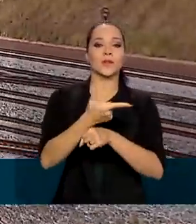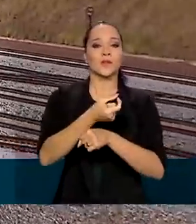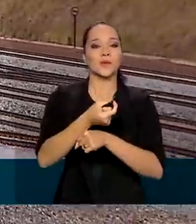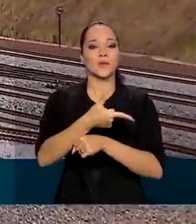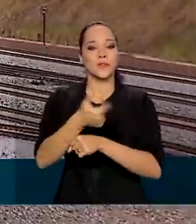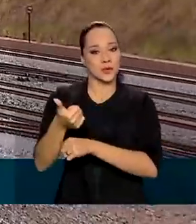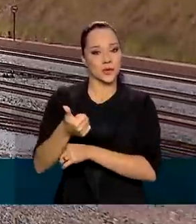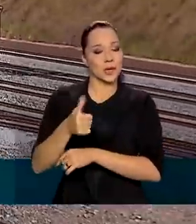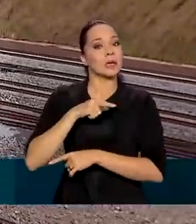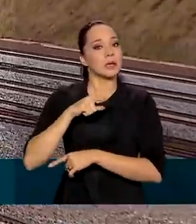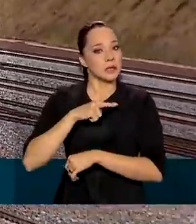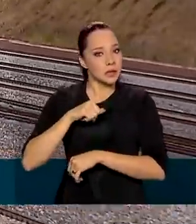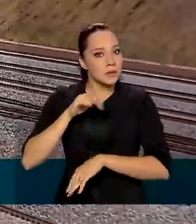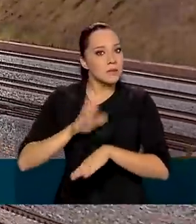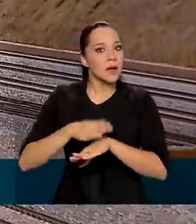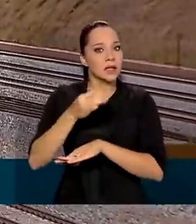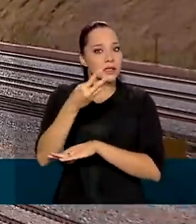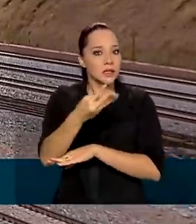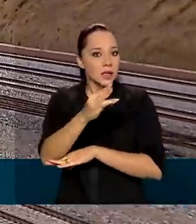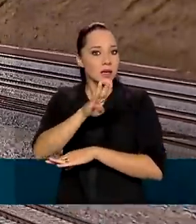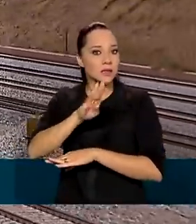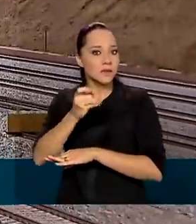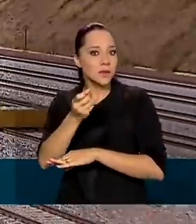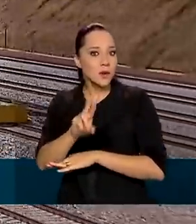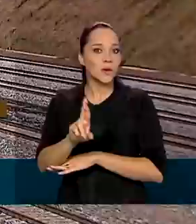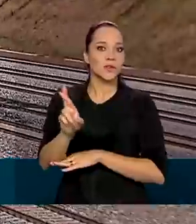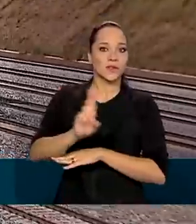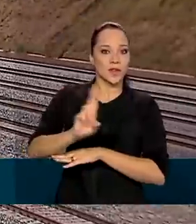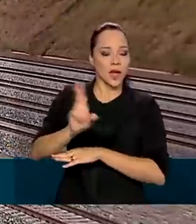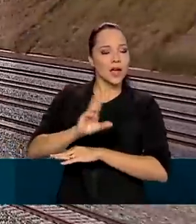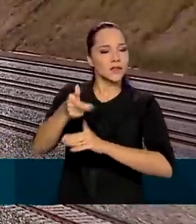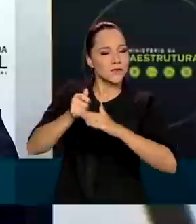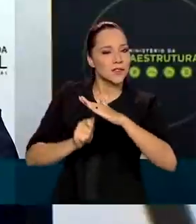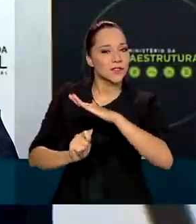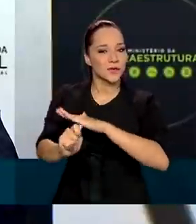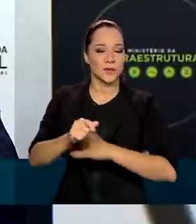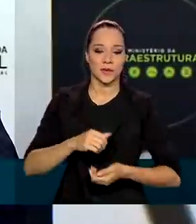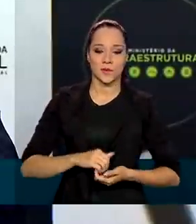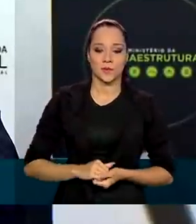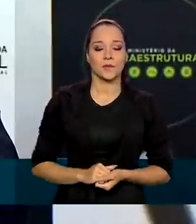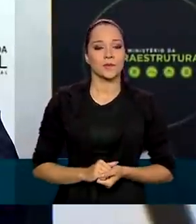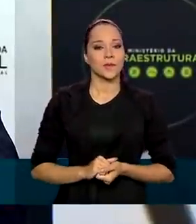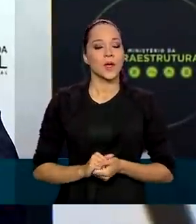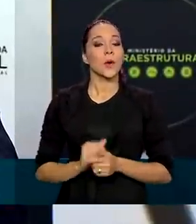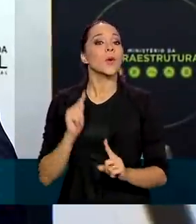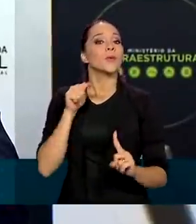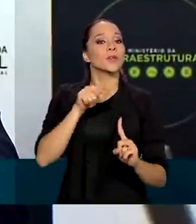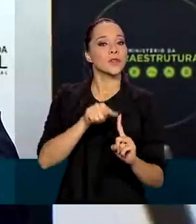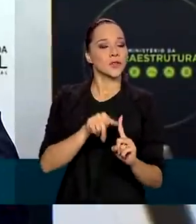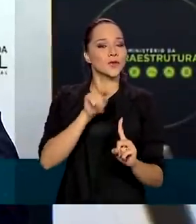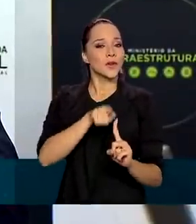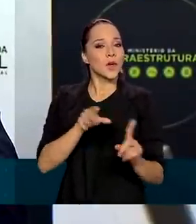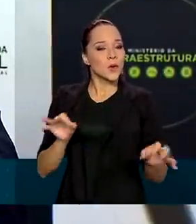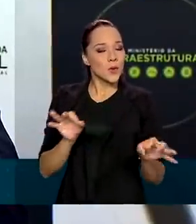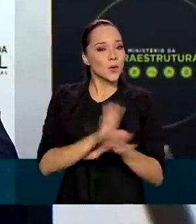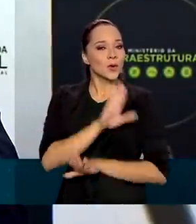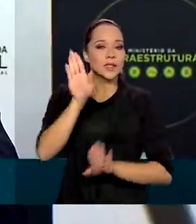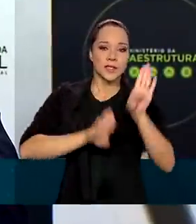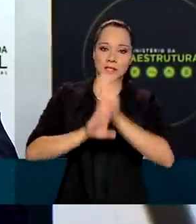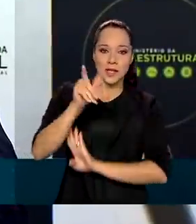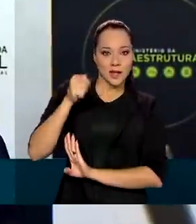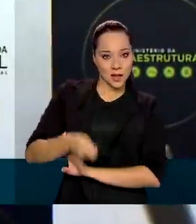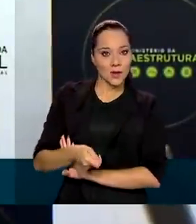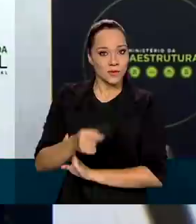e gerar mais de 3 bilhões de reais em investimentos. A meta realmente é concluir esses leilões e